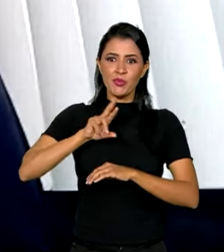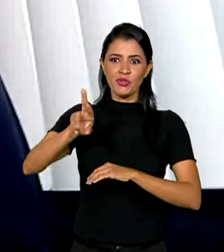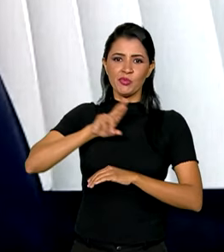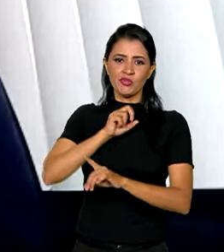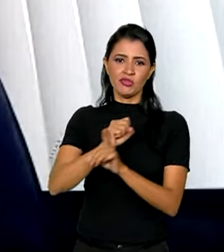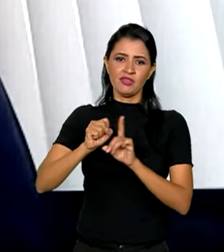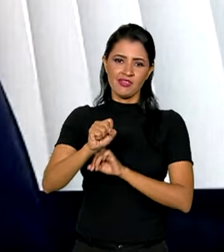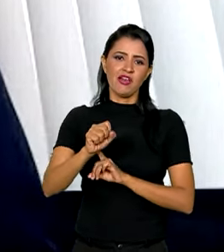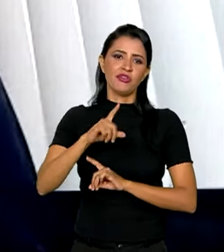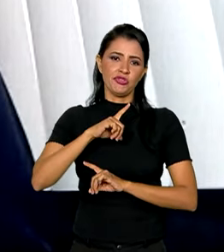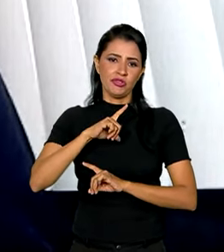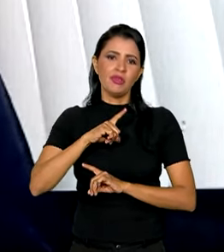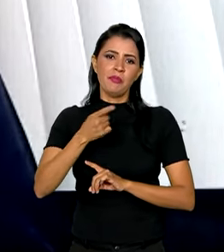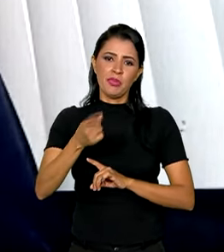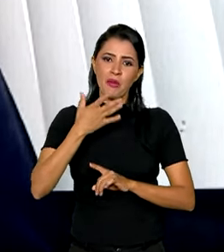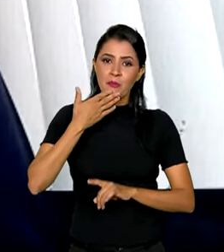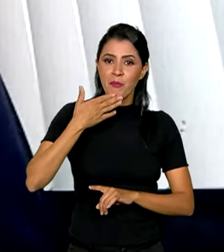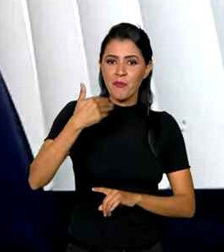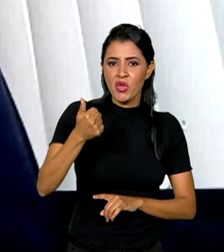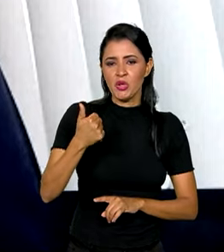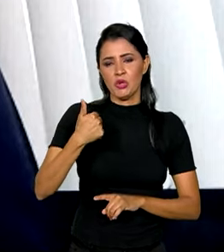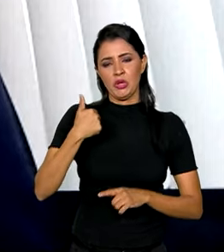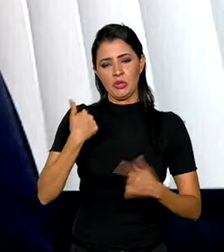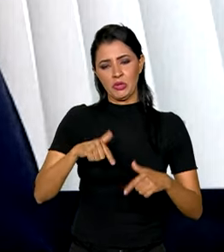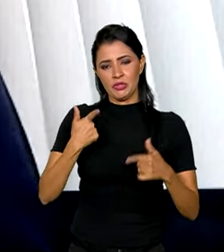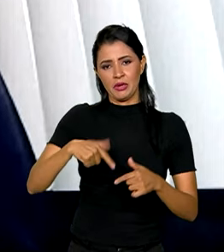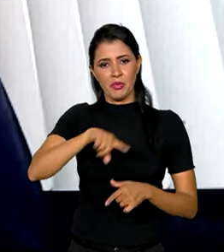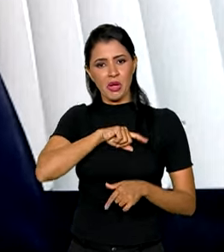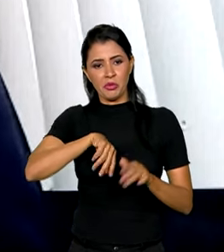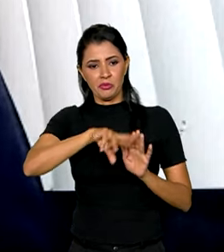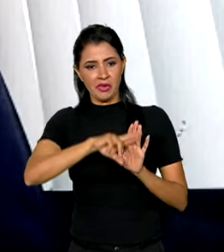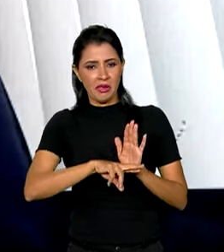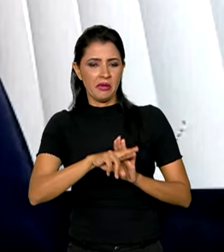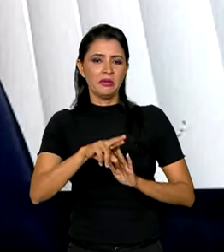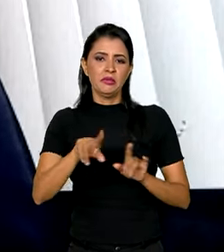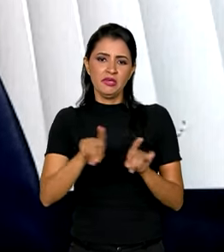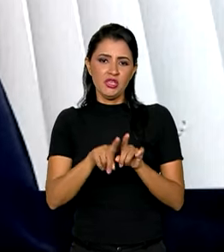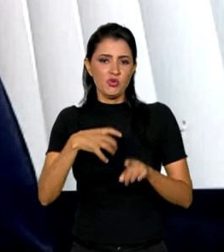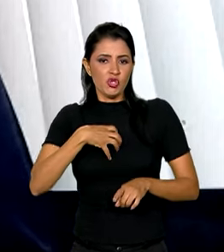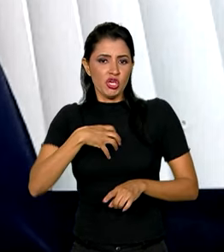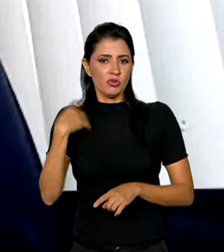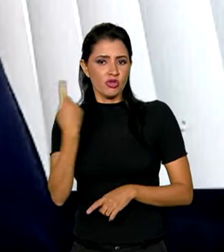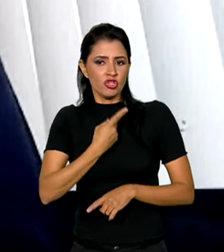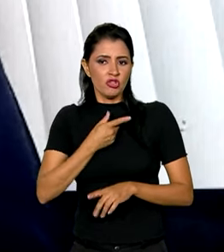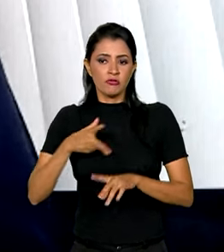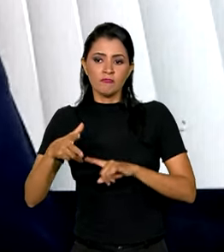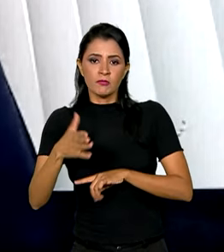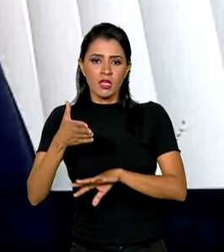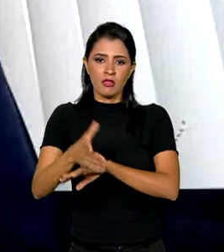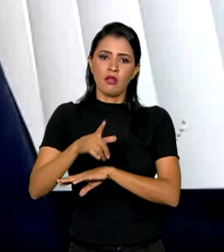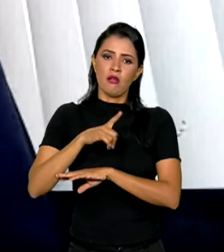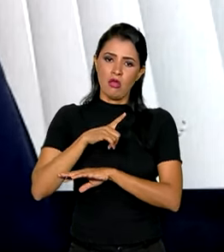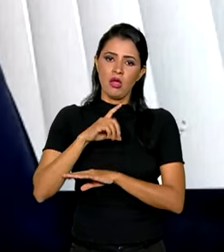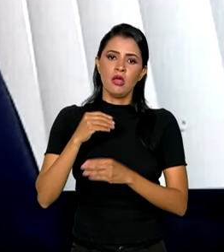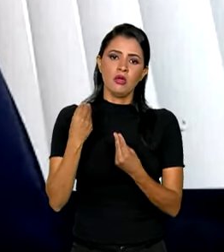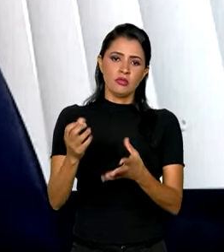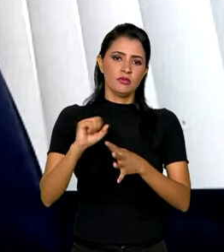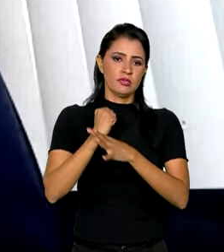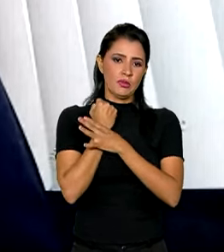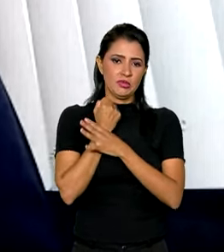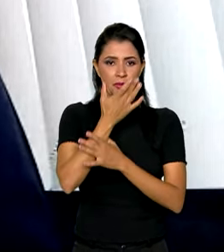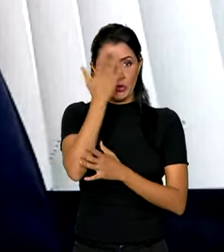sociedade, para aperfeiçoar as nossas práticas regulatórias e as nossas maneiras também de intervir no mercado, ganhando segurança para o